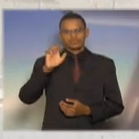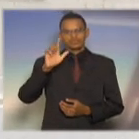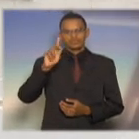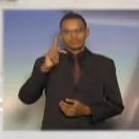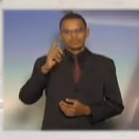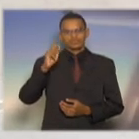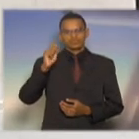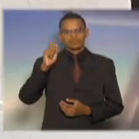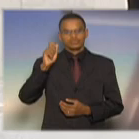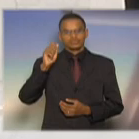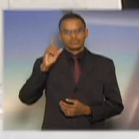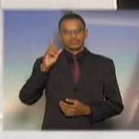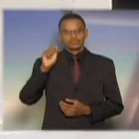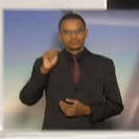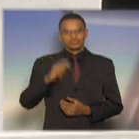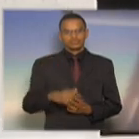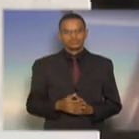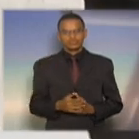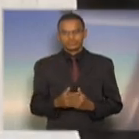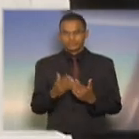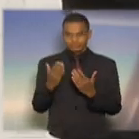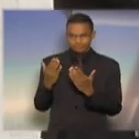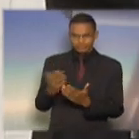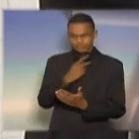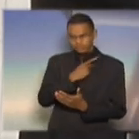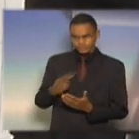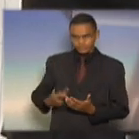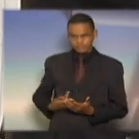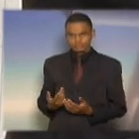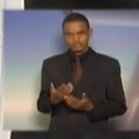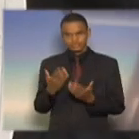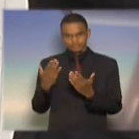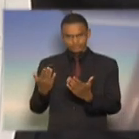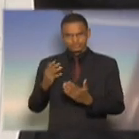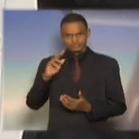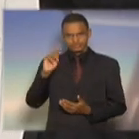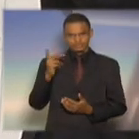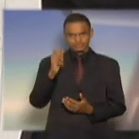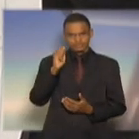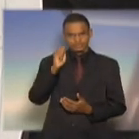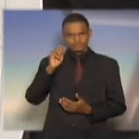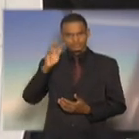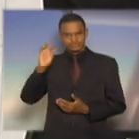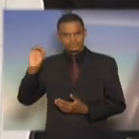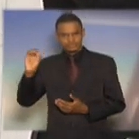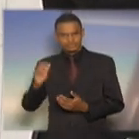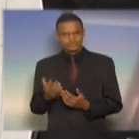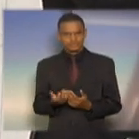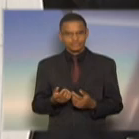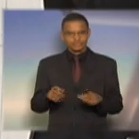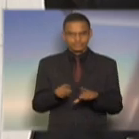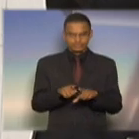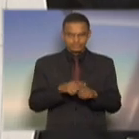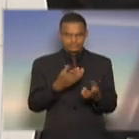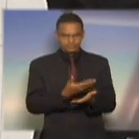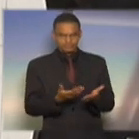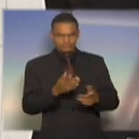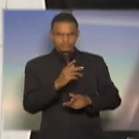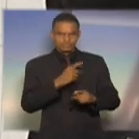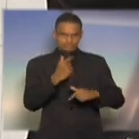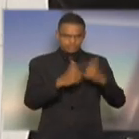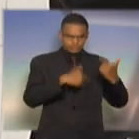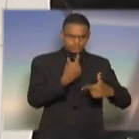Senhor presidente, deputado Jojiato, senhores funcionários aqui da Assembleia Legislativa,